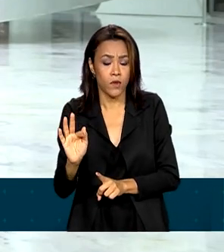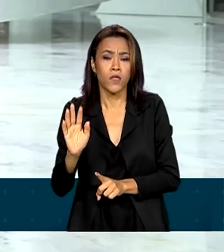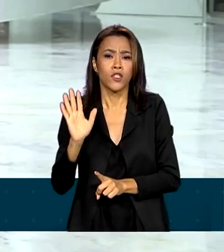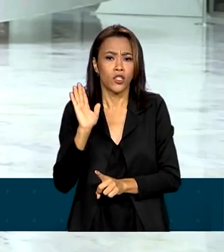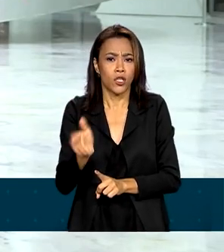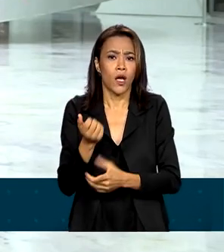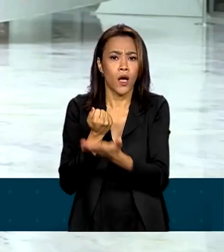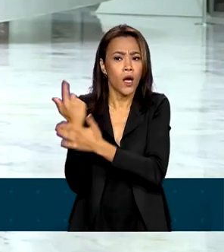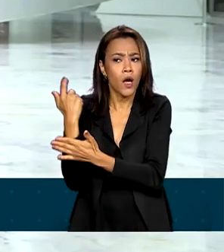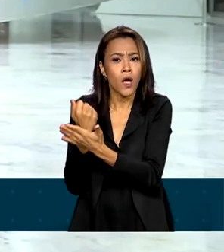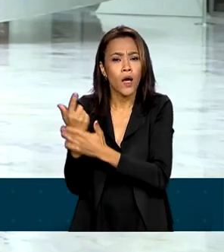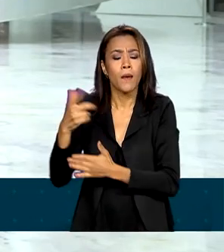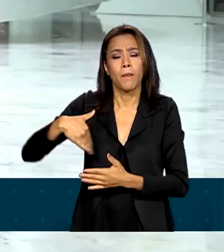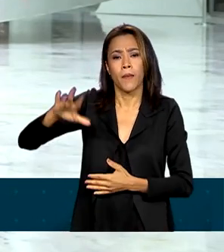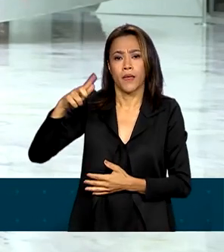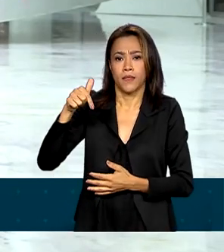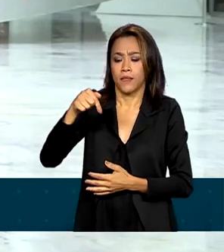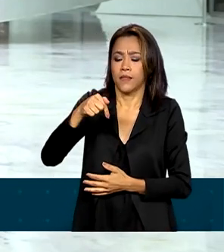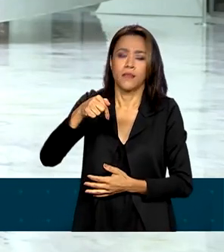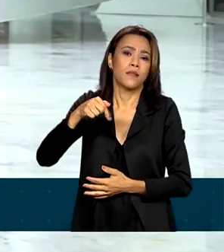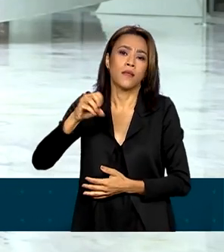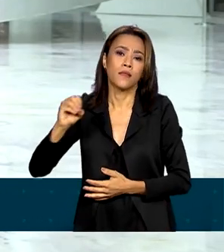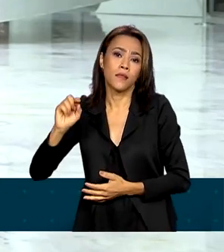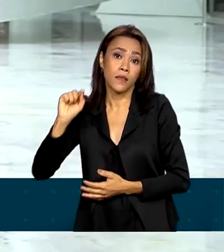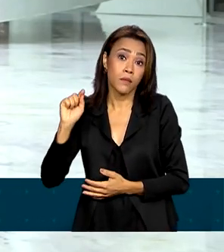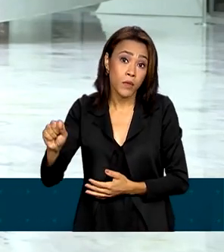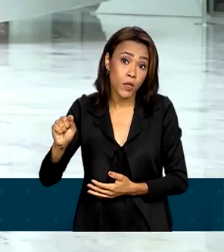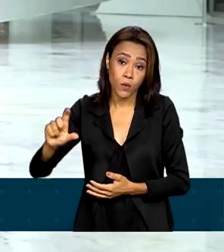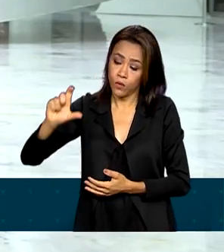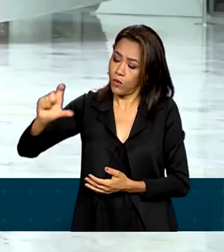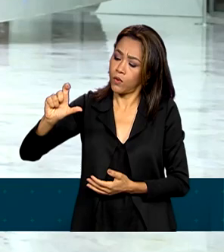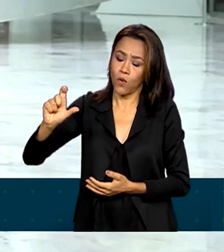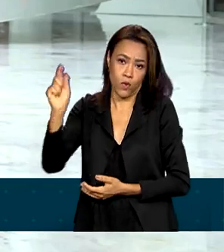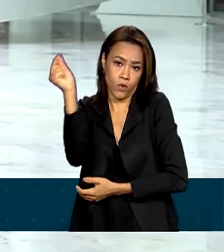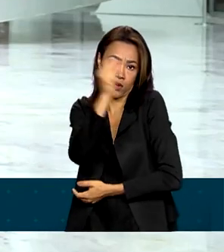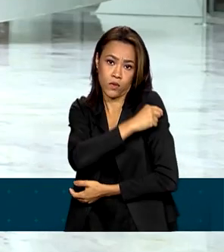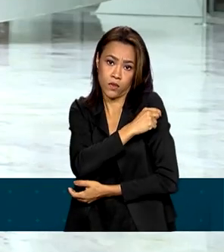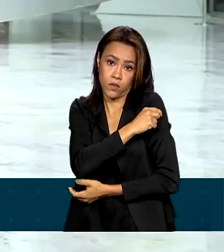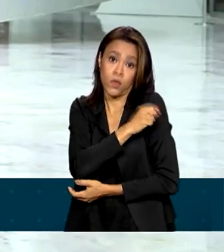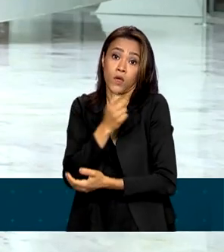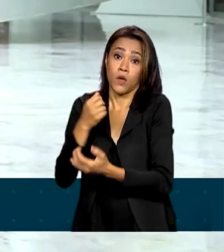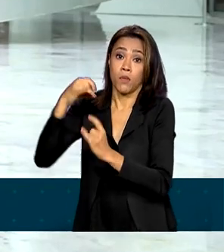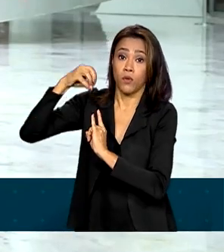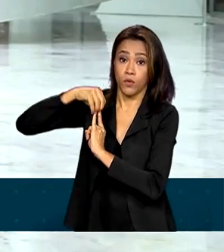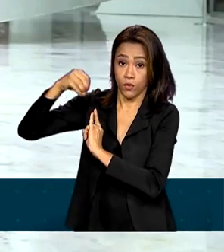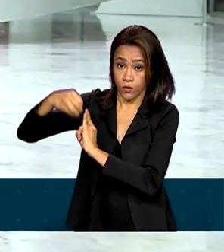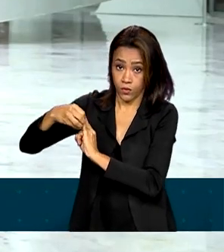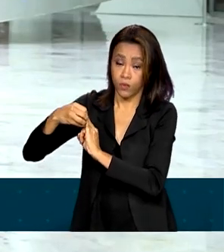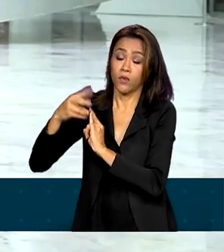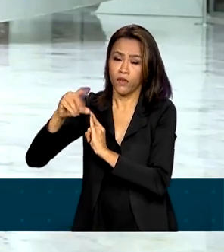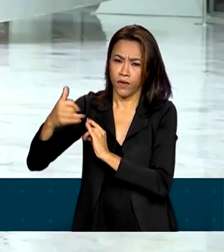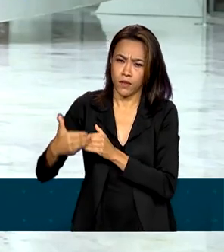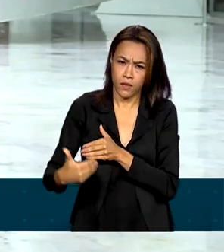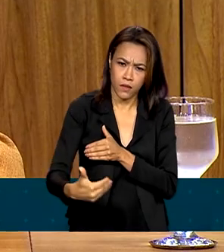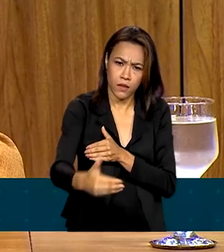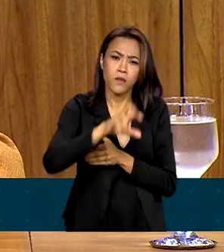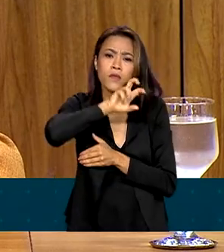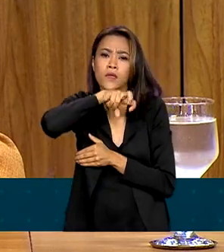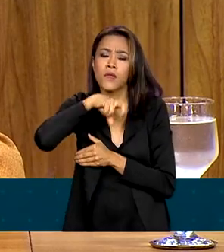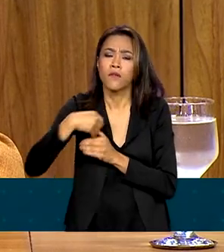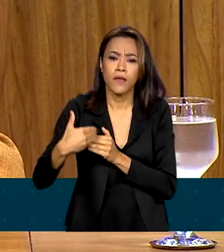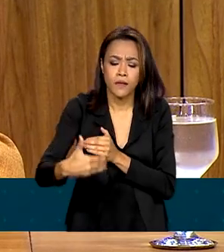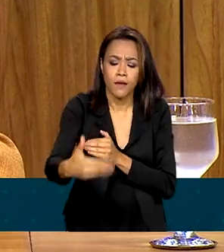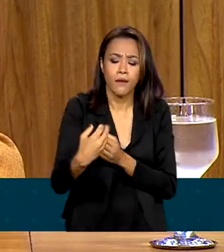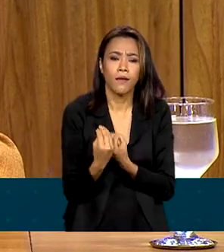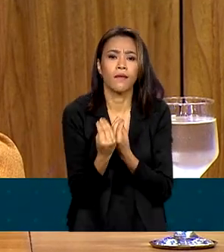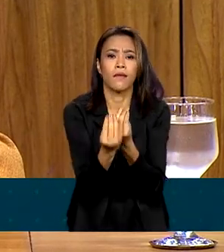adquiridas mais de 700 mil doses da vacina pediátrica do Instituto Butantan que devem ser entregues nos próximos dias. Tanto